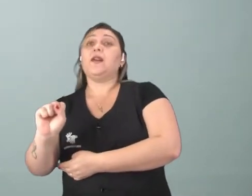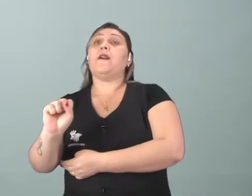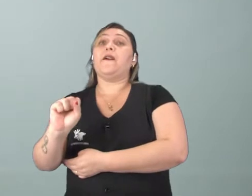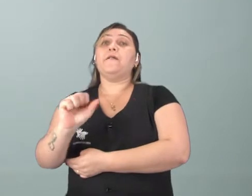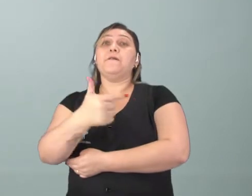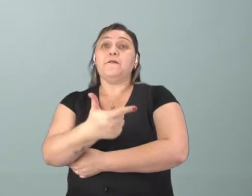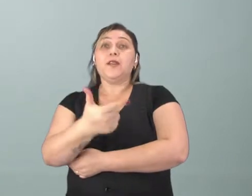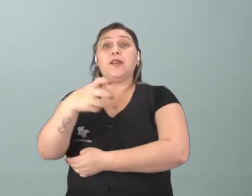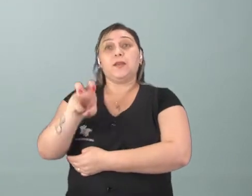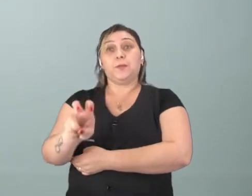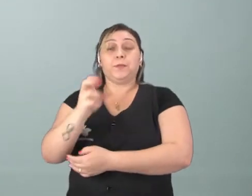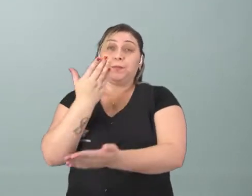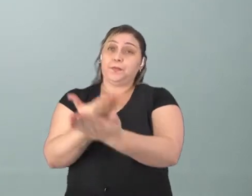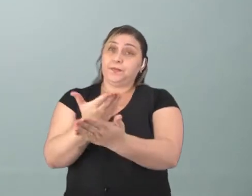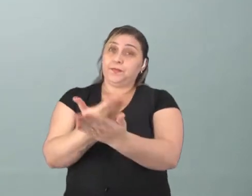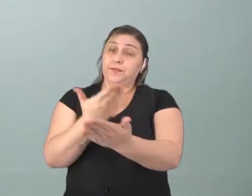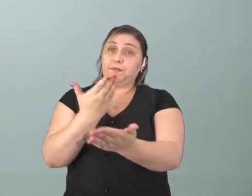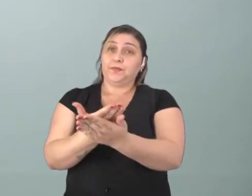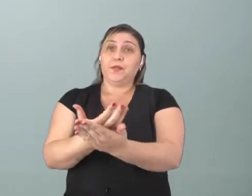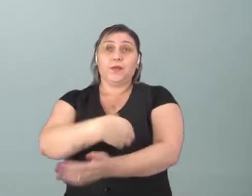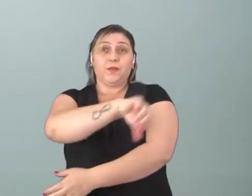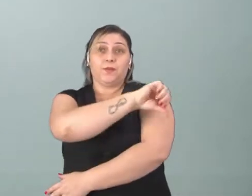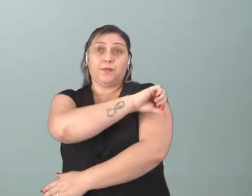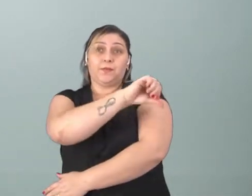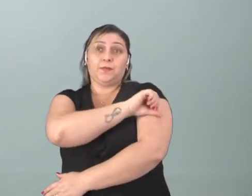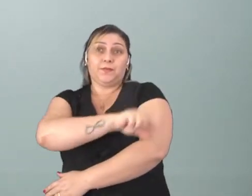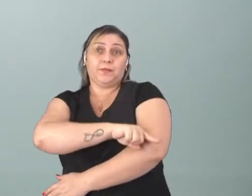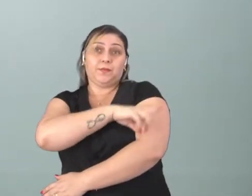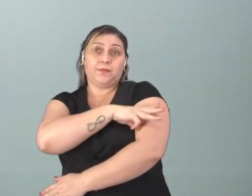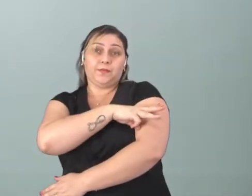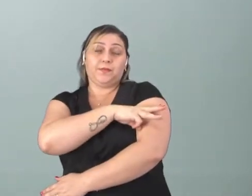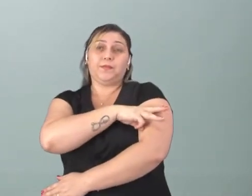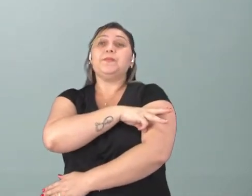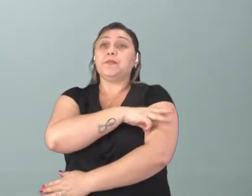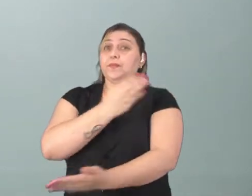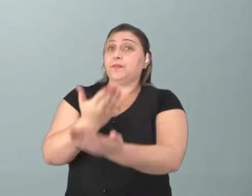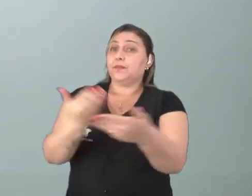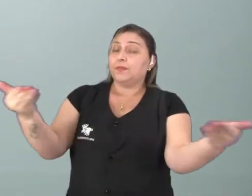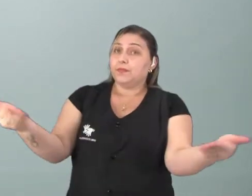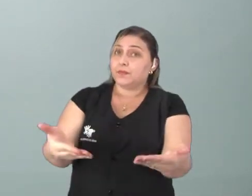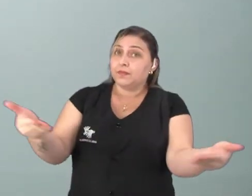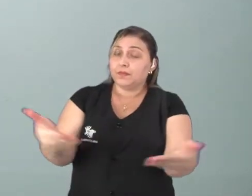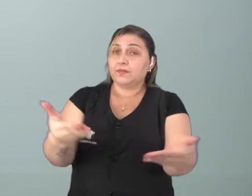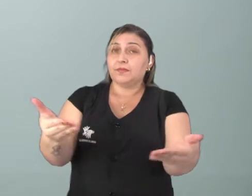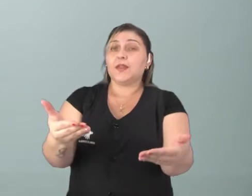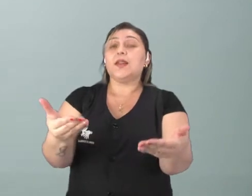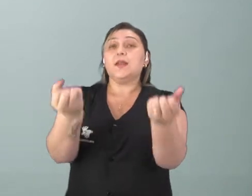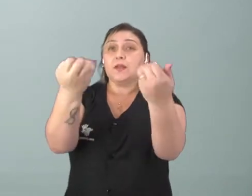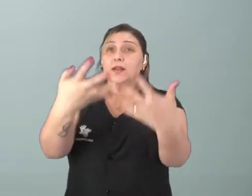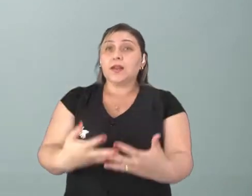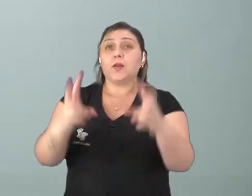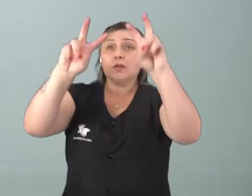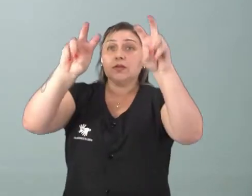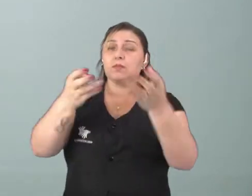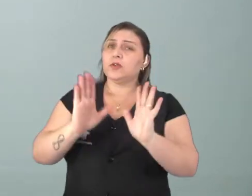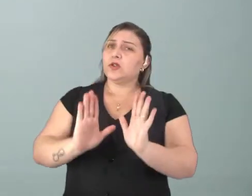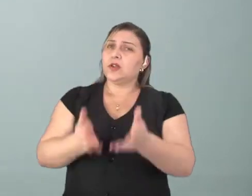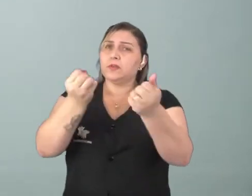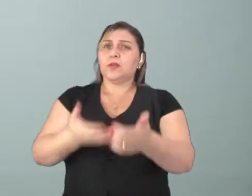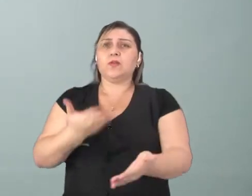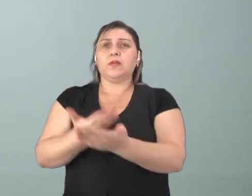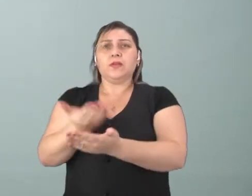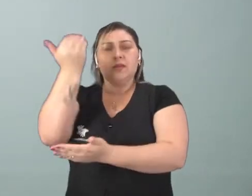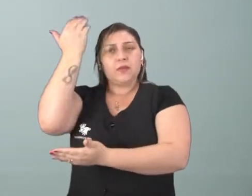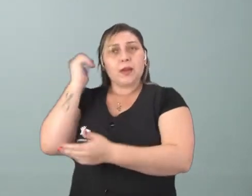25ª aula para o nono ano do ensino fundamental. Na aula de hoje a gente vai discutir um tema que a gente já discutiu em outras